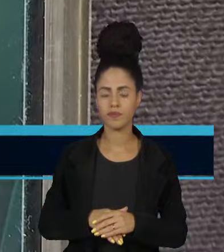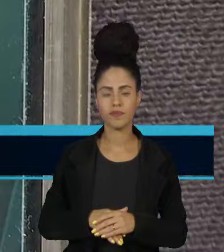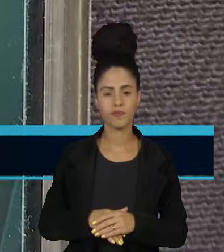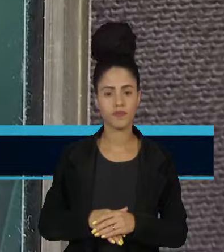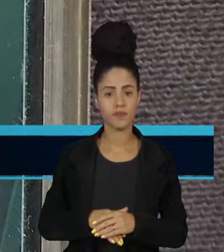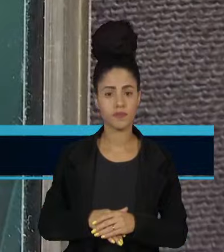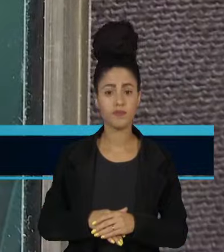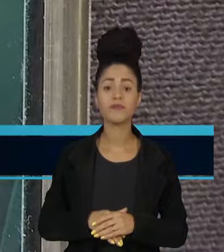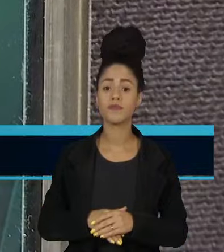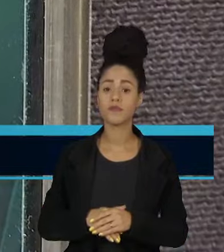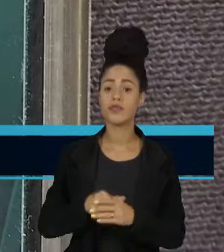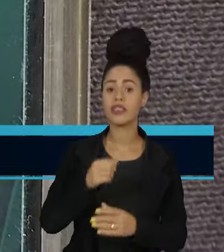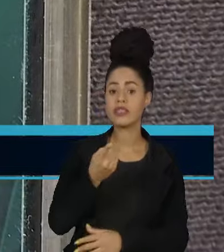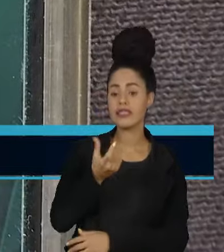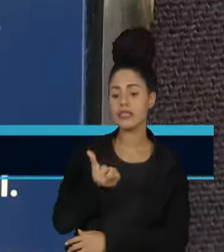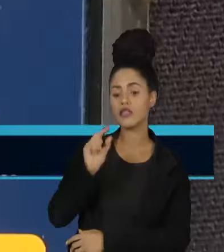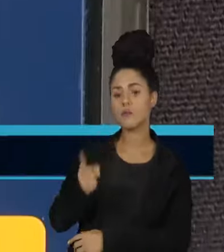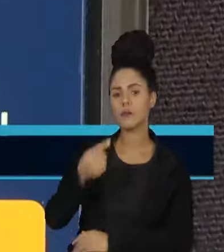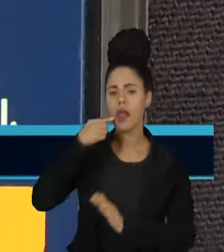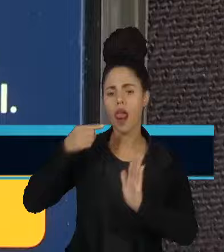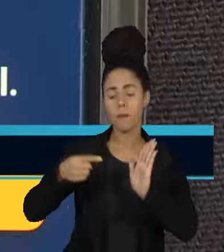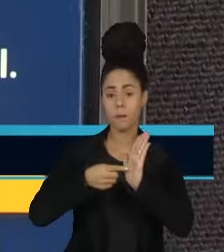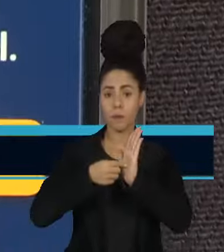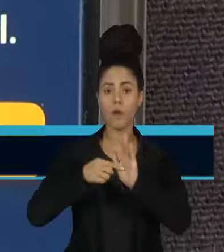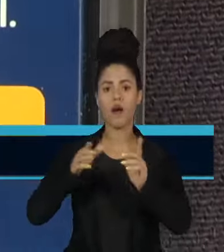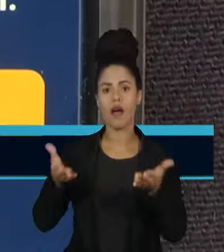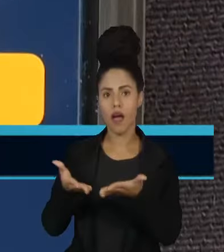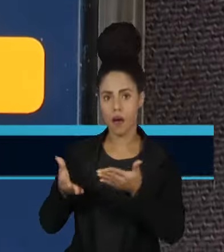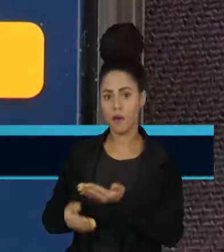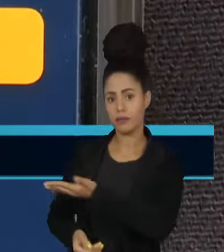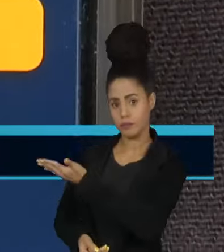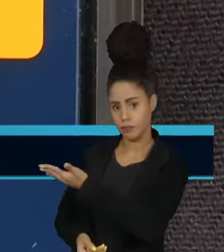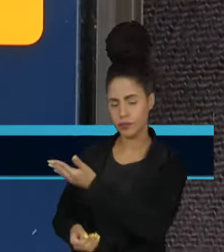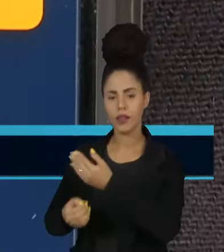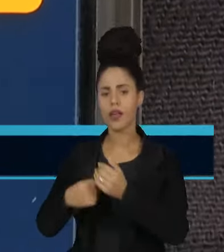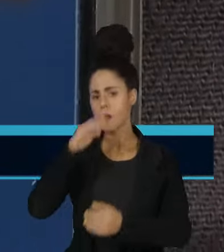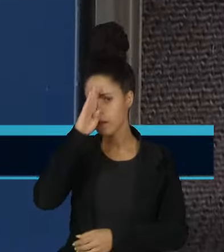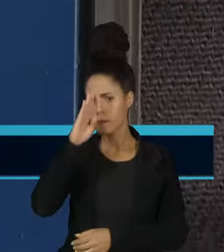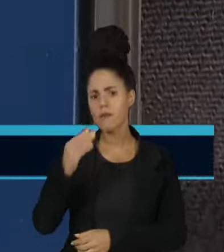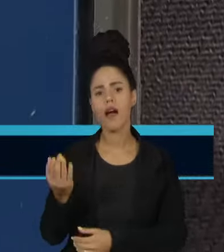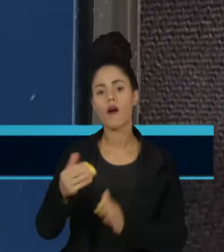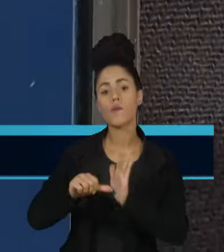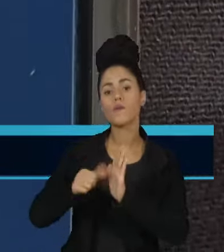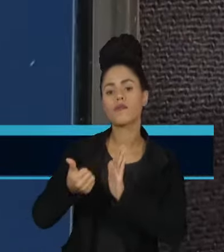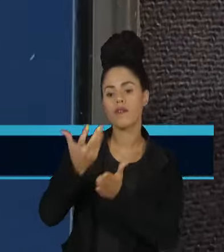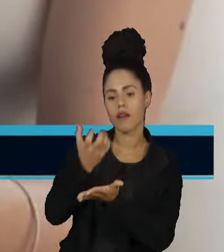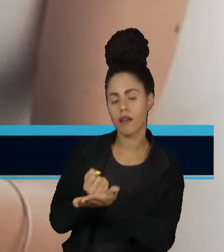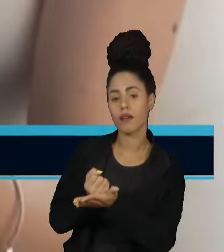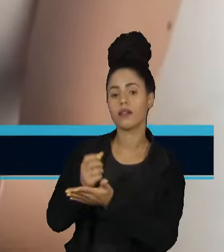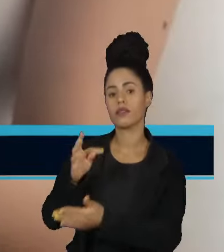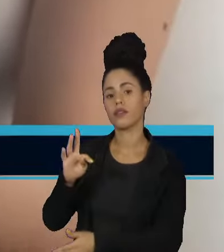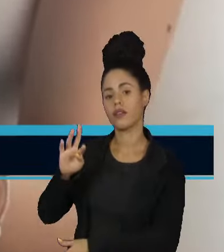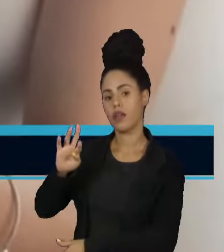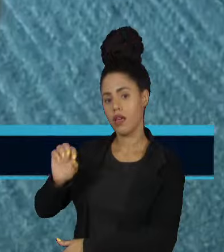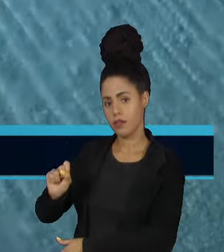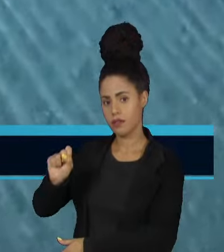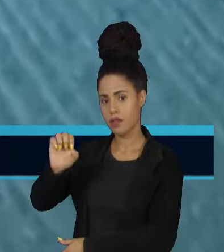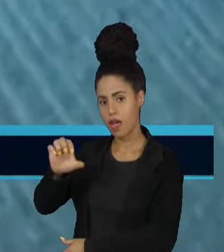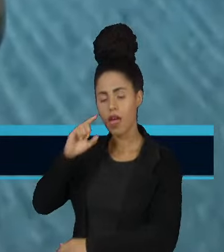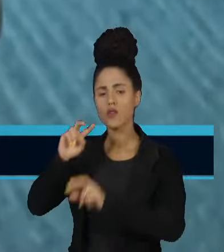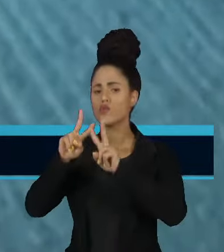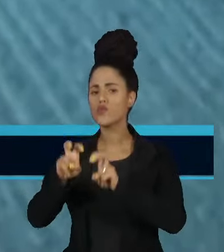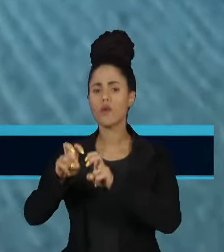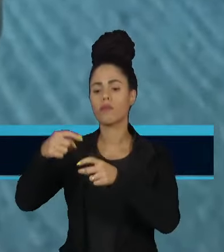Foram mais de 16 mil denúncias feitas pelo Pardal. É a primeira vez que o aplicativo do TSE recebe queixas de